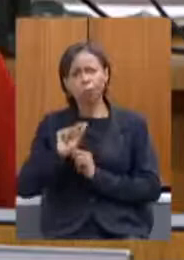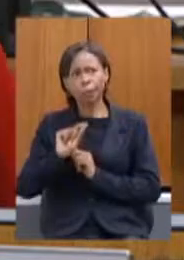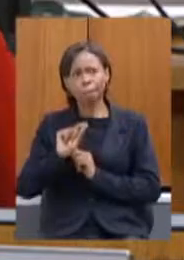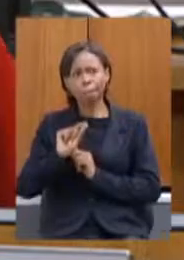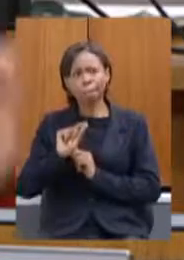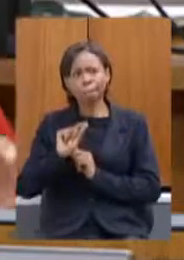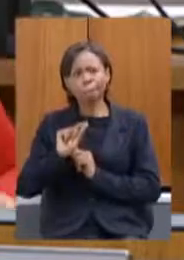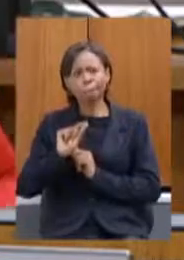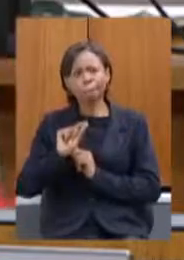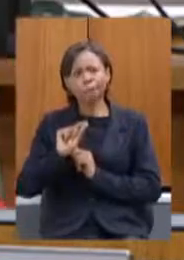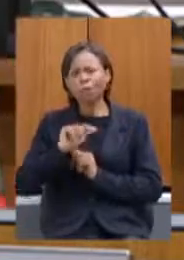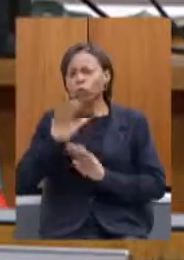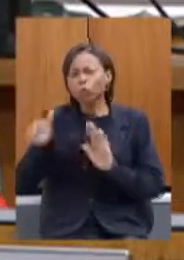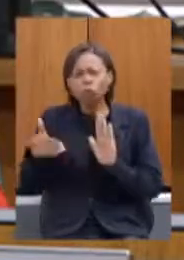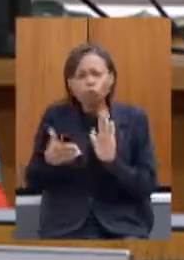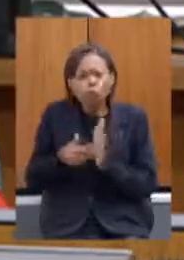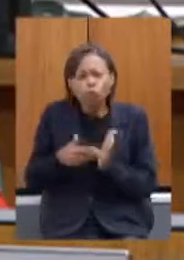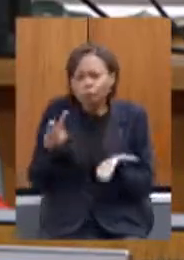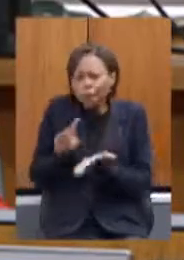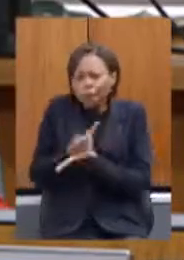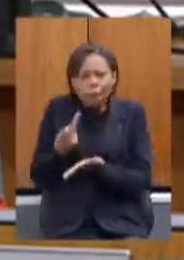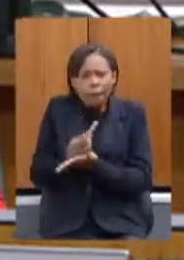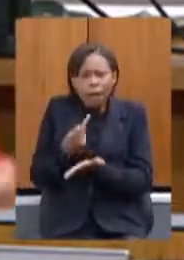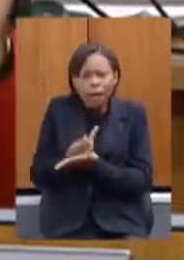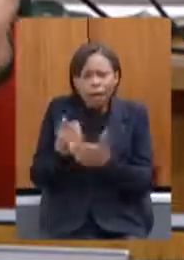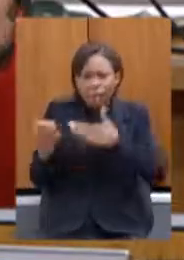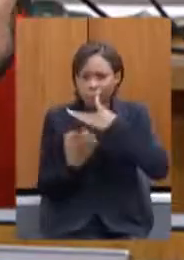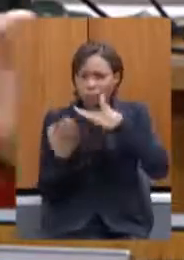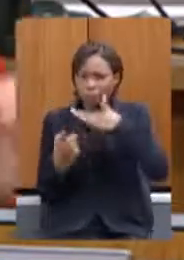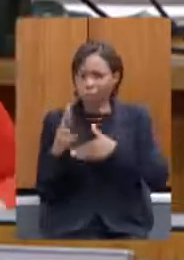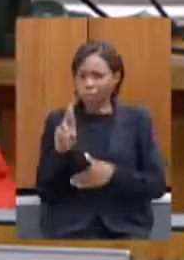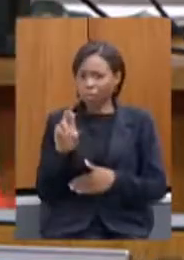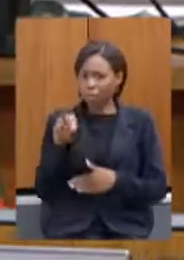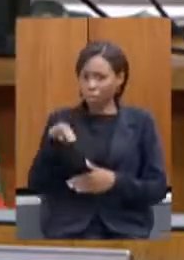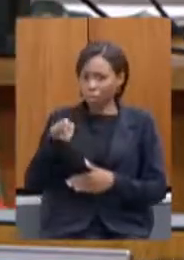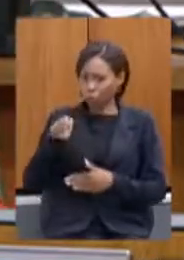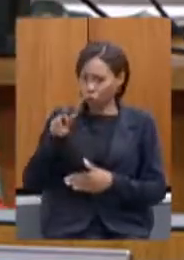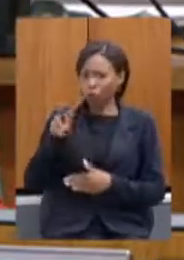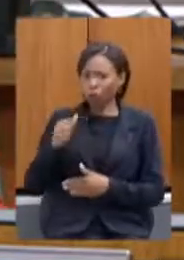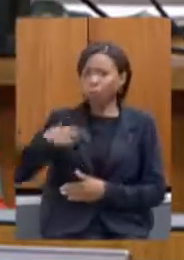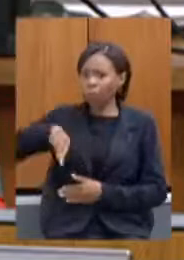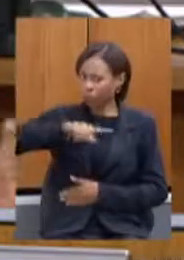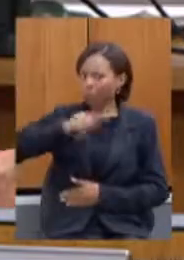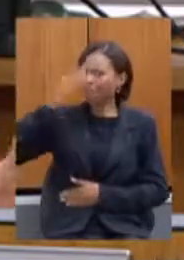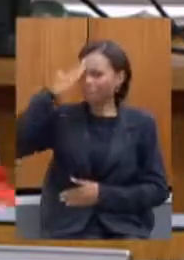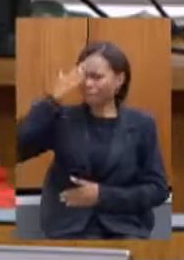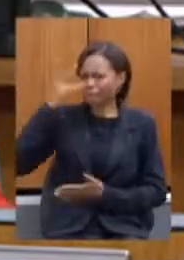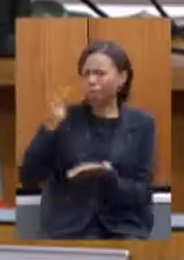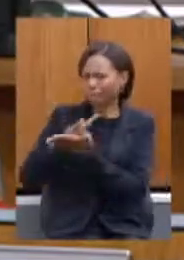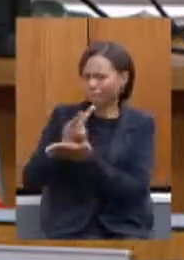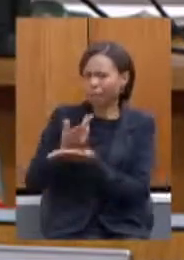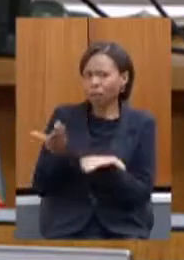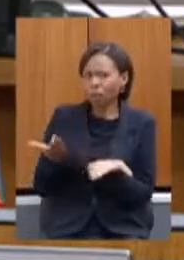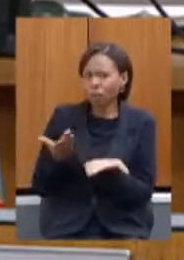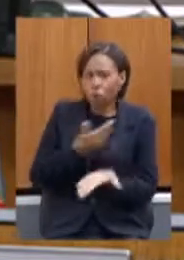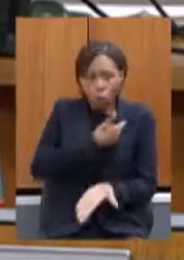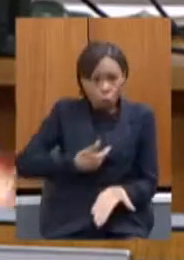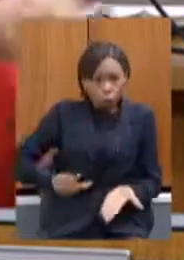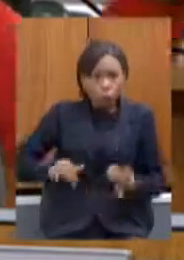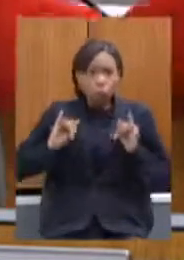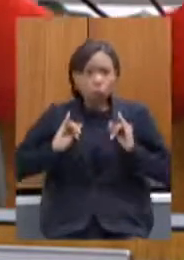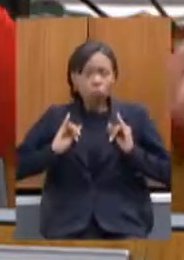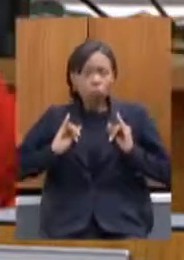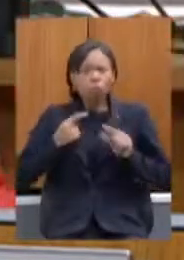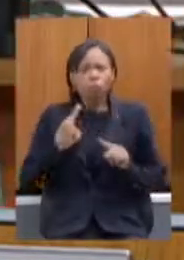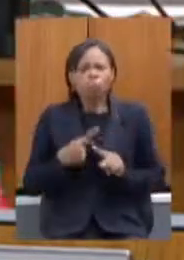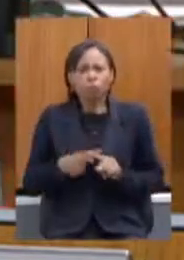deu tudo errado em relação à Renova todos nós sabemos disso por que o governo não fez nada até agora? vai